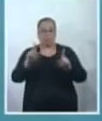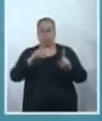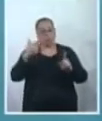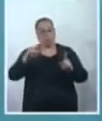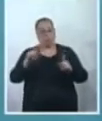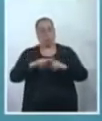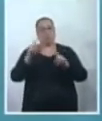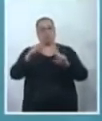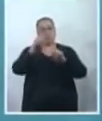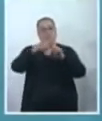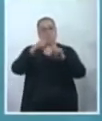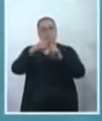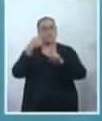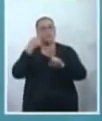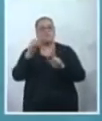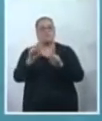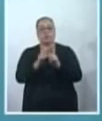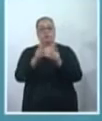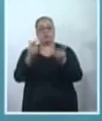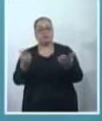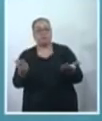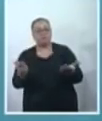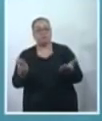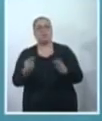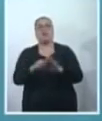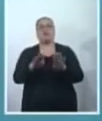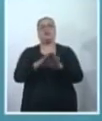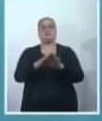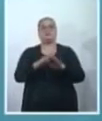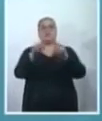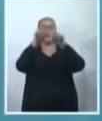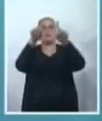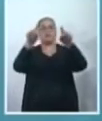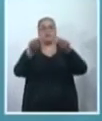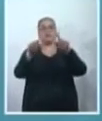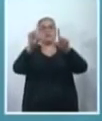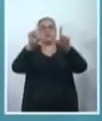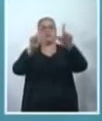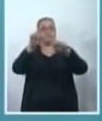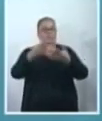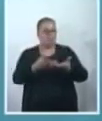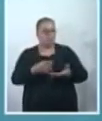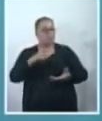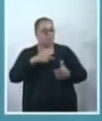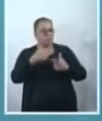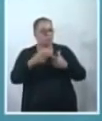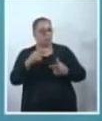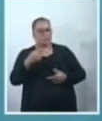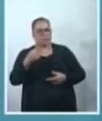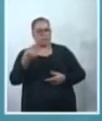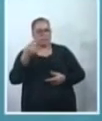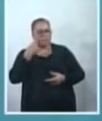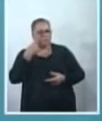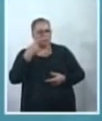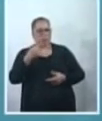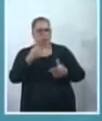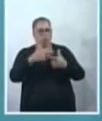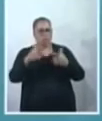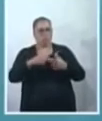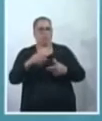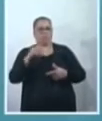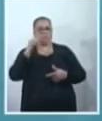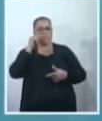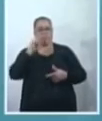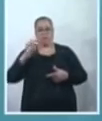nos jornais, nas manchetes, recentemente foi uma travesti perto lá daquela loja Havan,